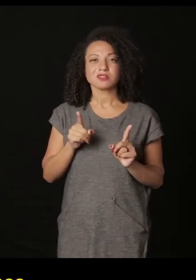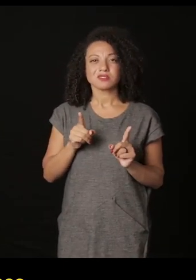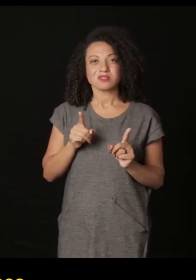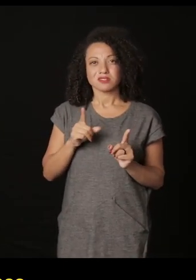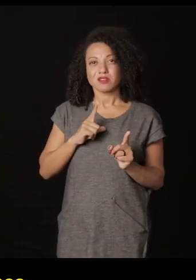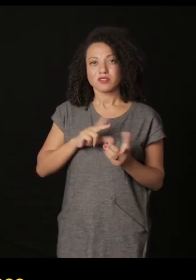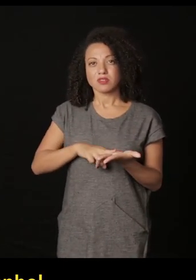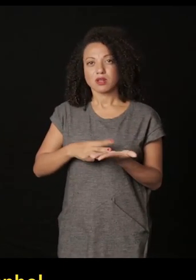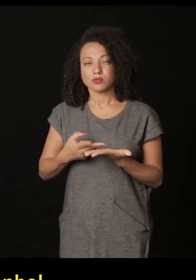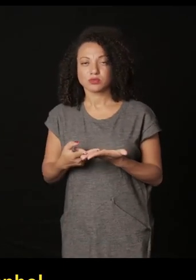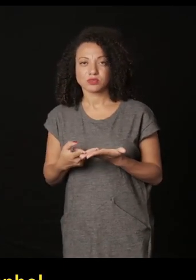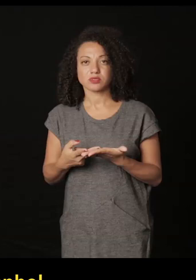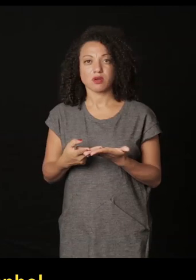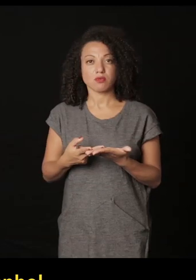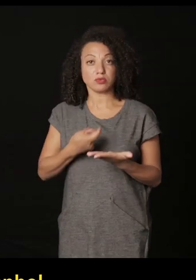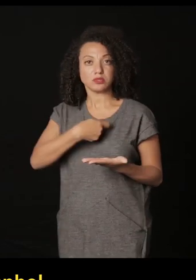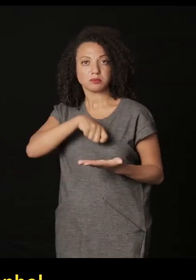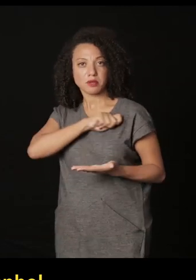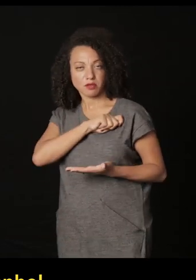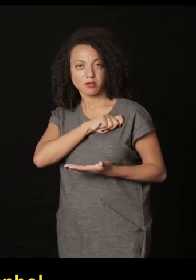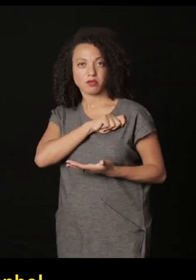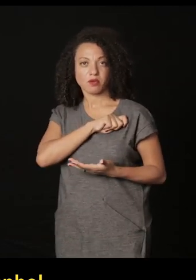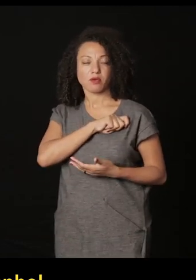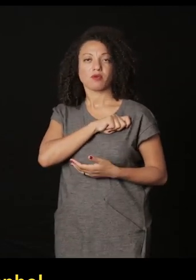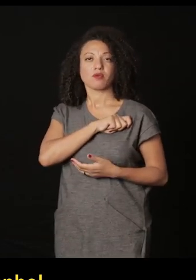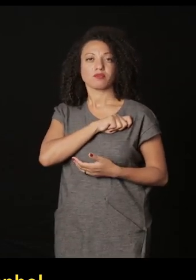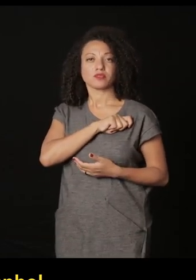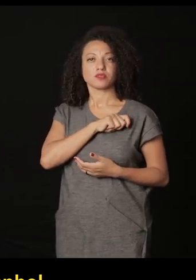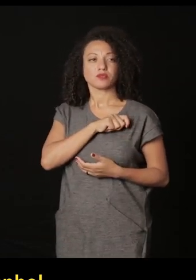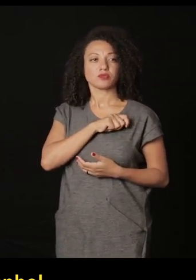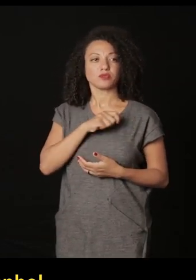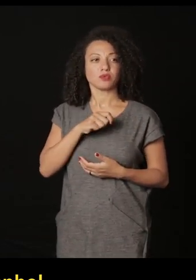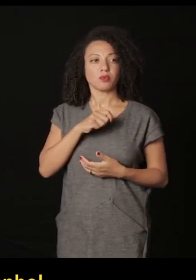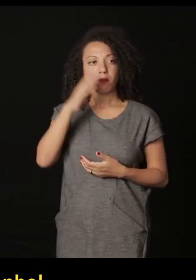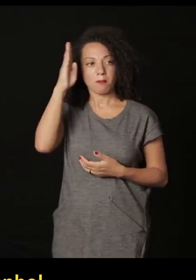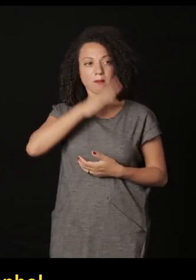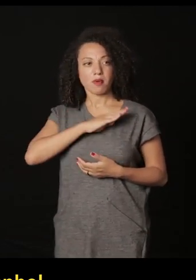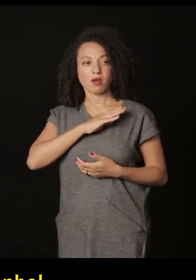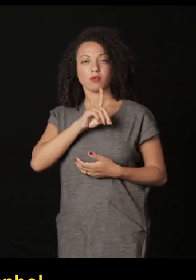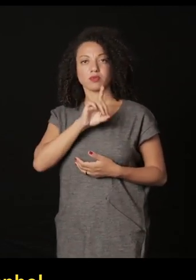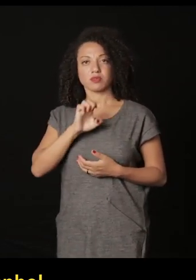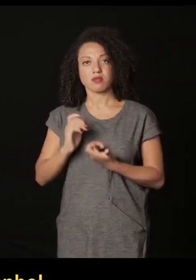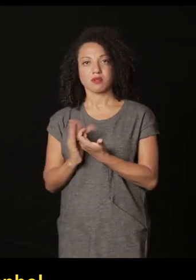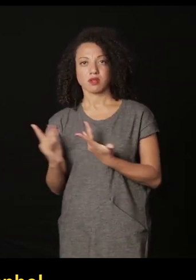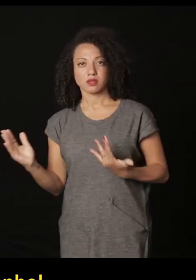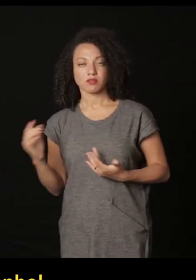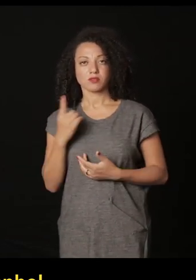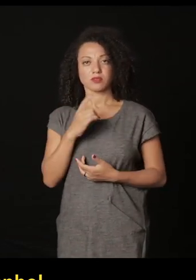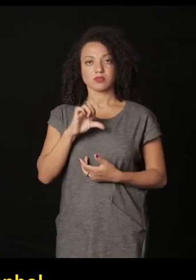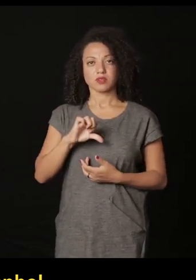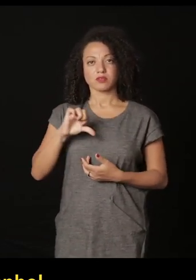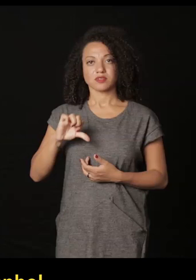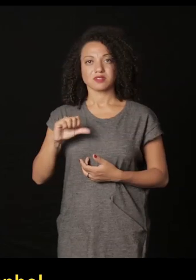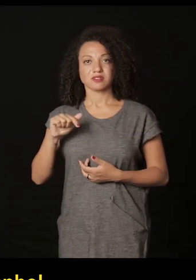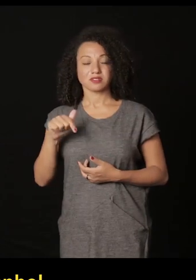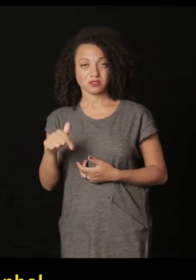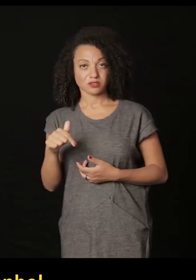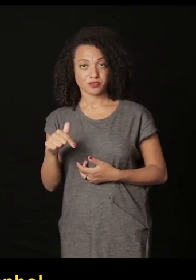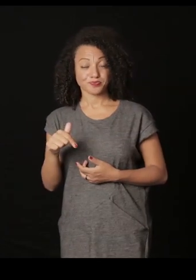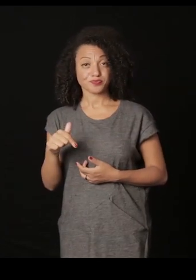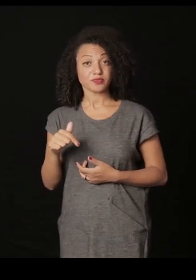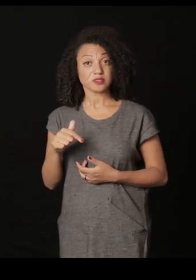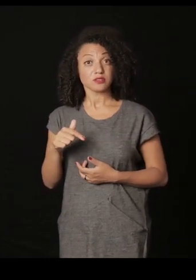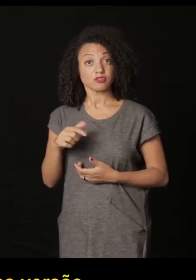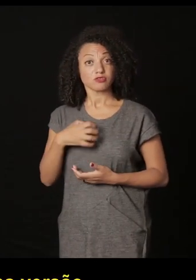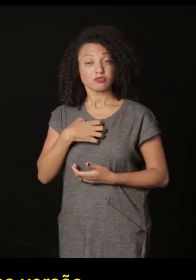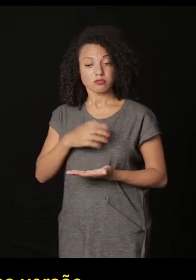mas eu não me lembro de cor mas a tradução a versão em espanhol do mal de arquivo do Derrida é de 97